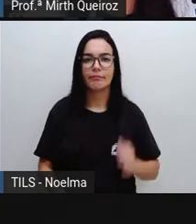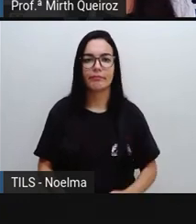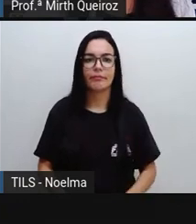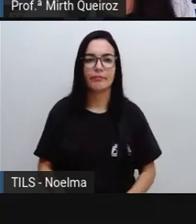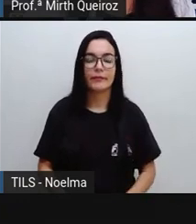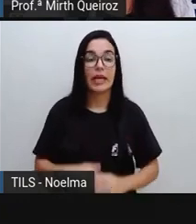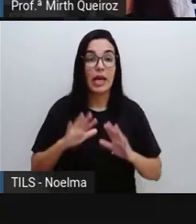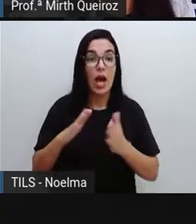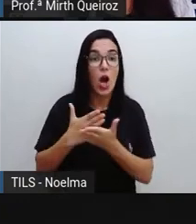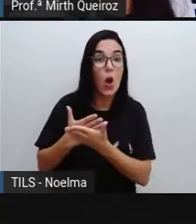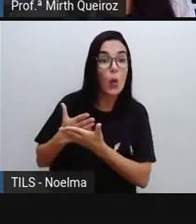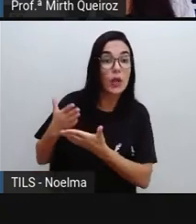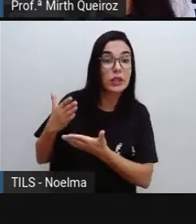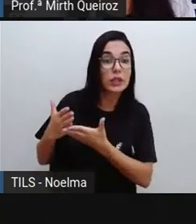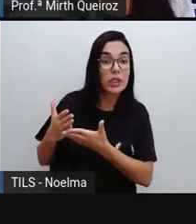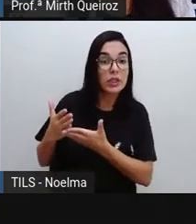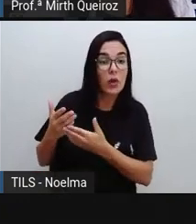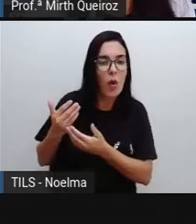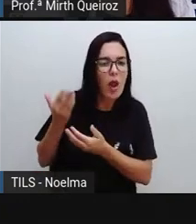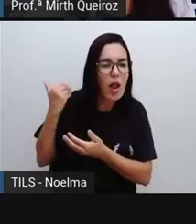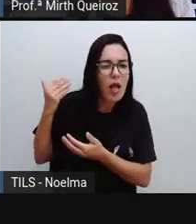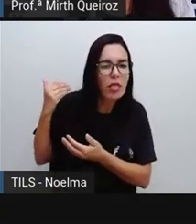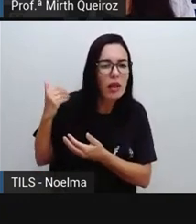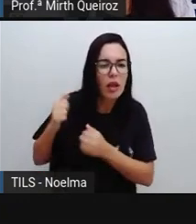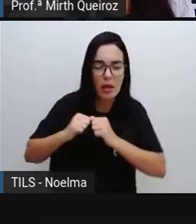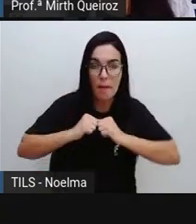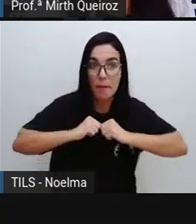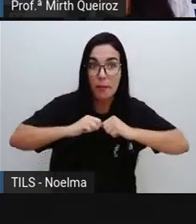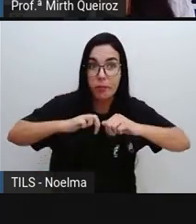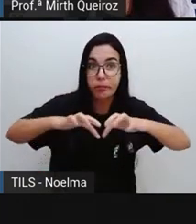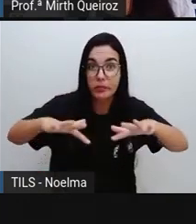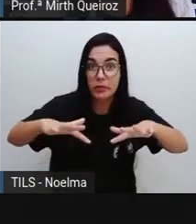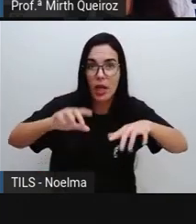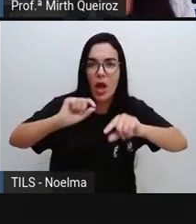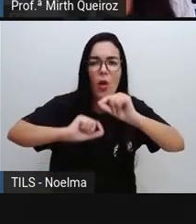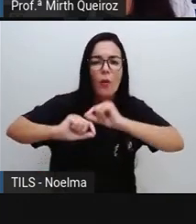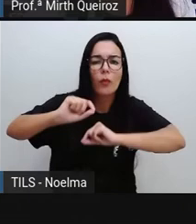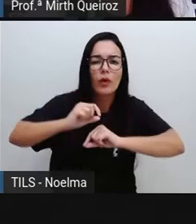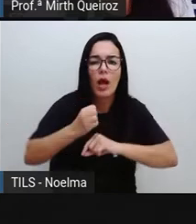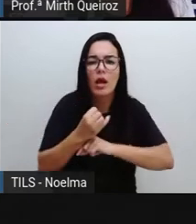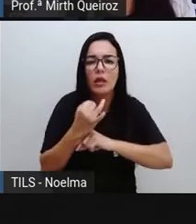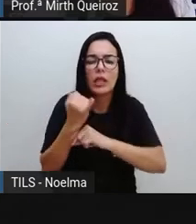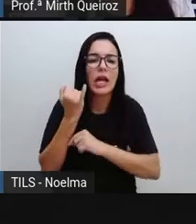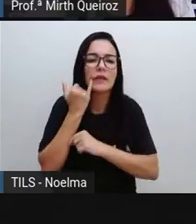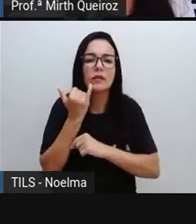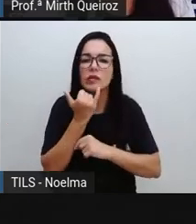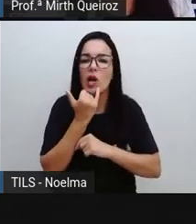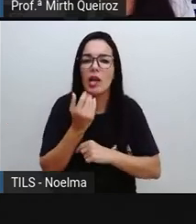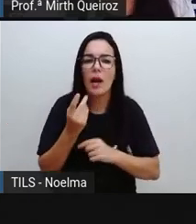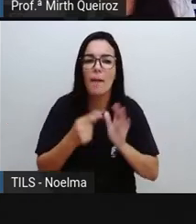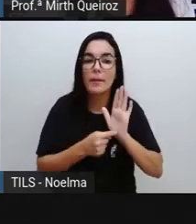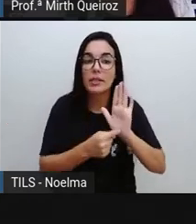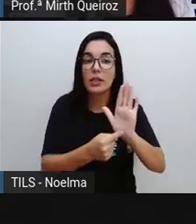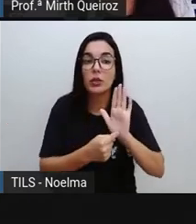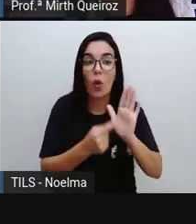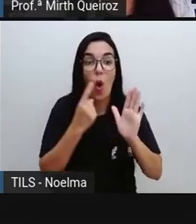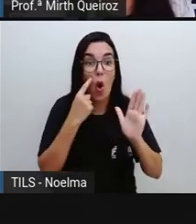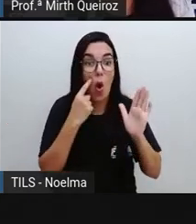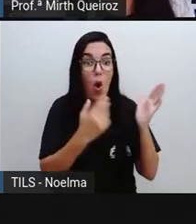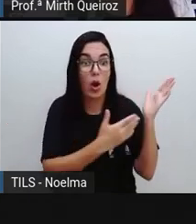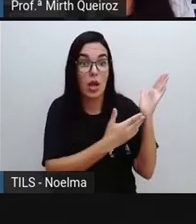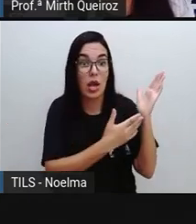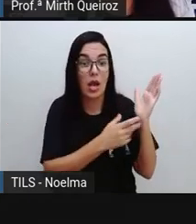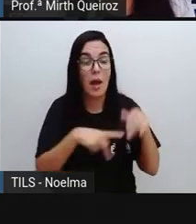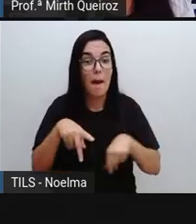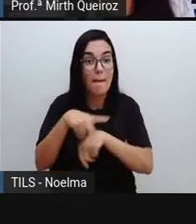No início da epidemia, quantos casos a Itália apresentou? Olha só nesse gráfico. Esse